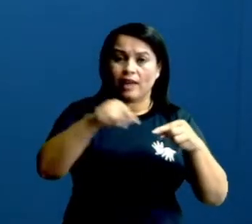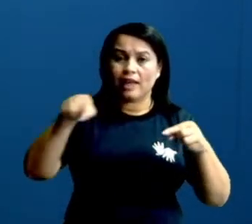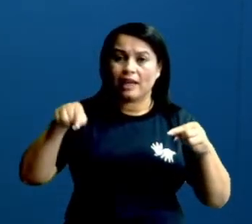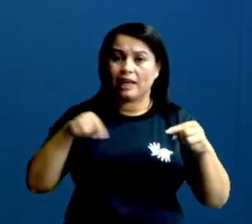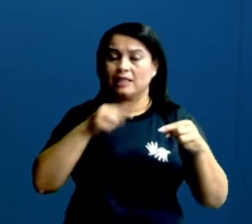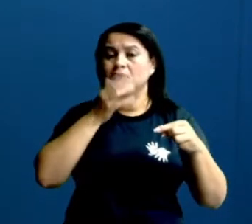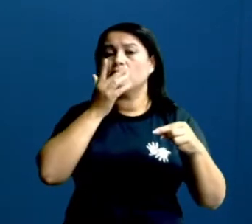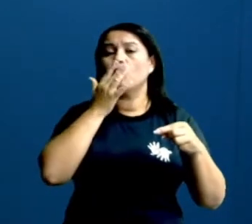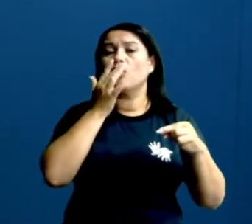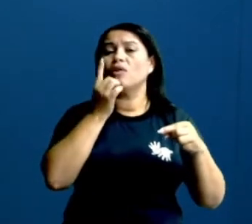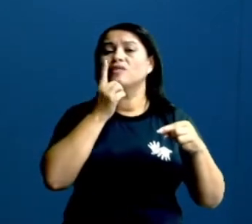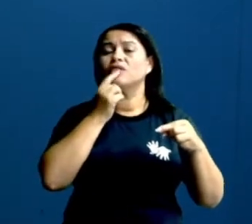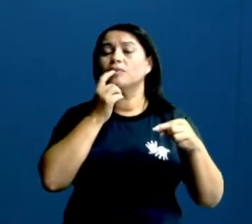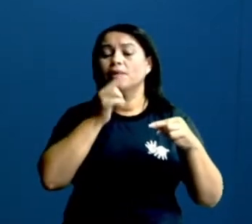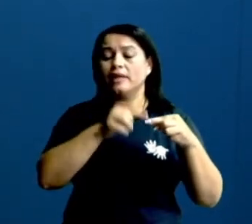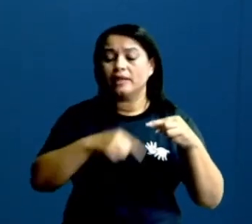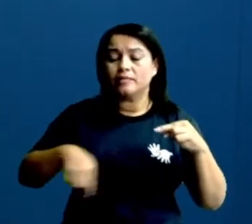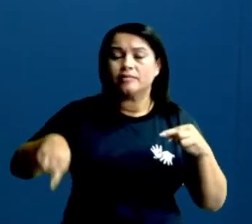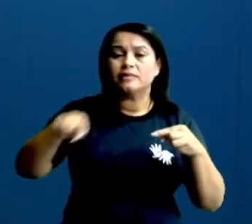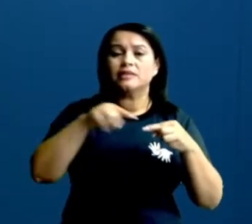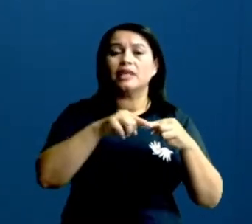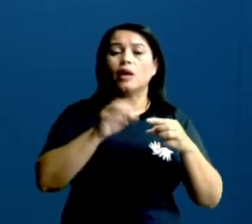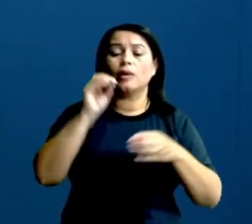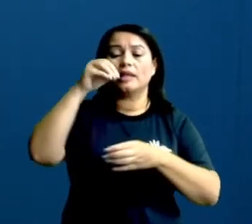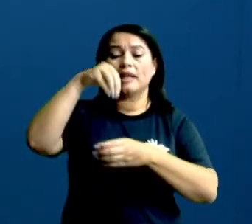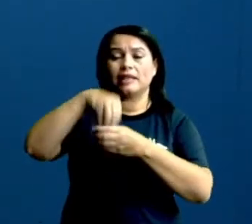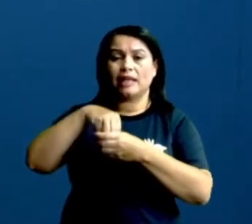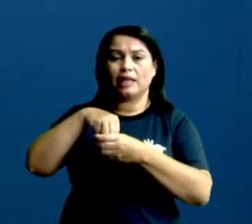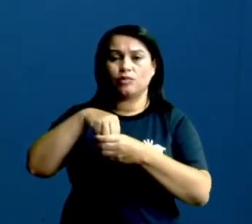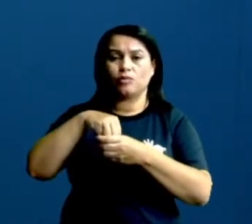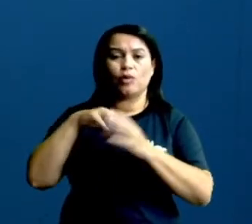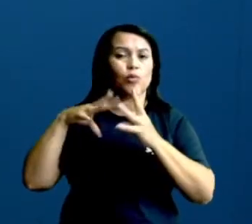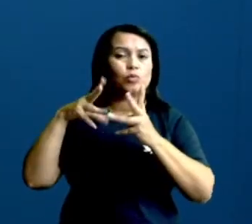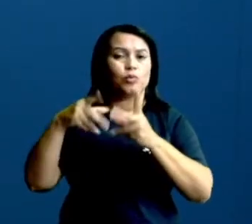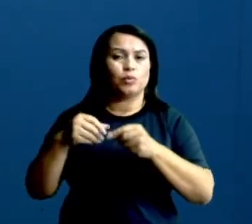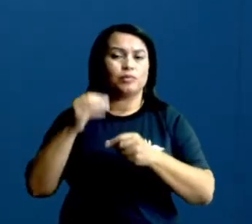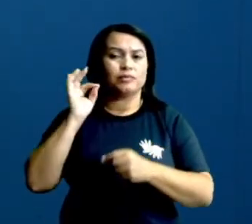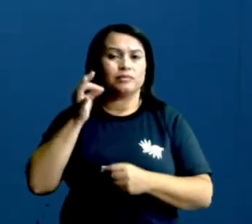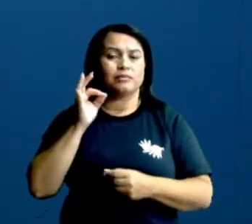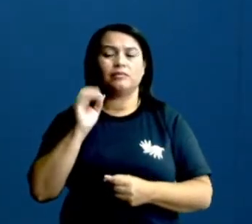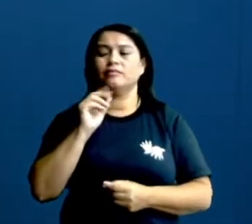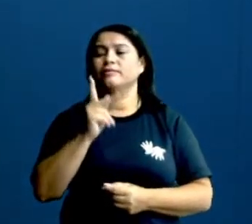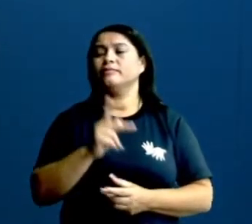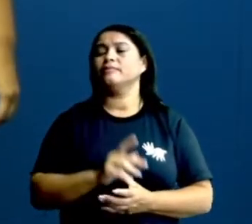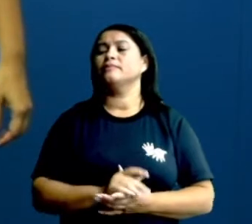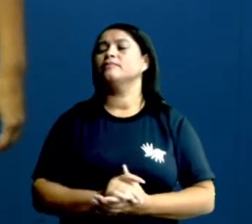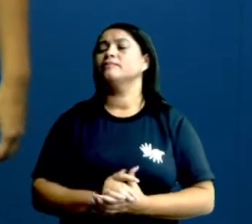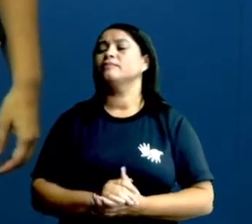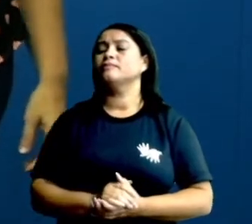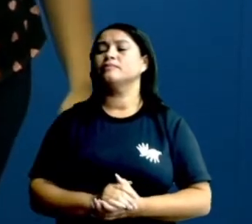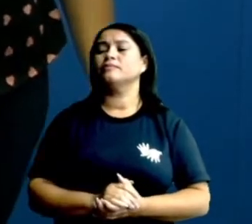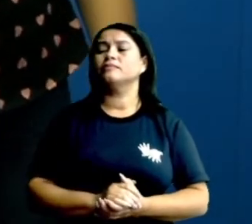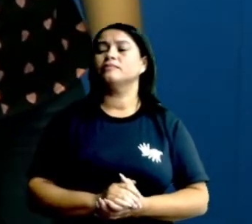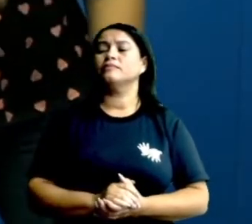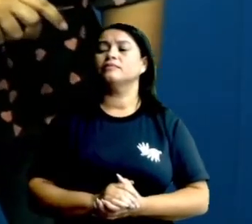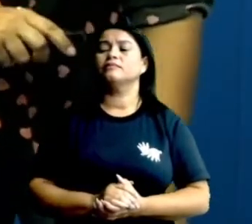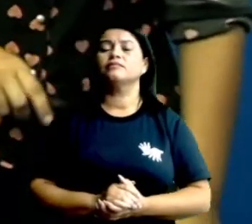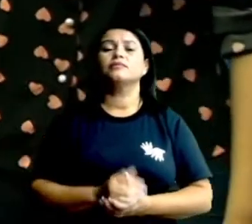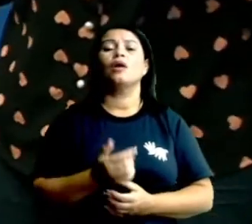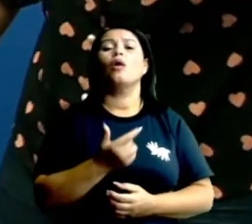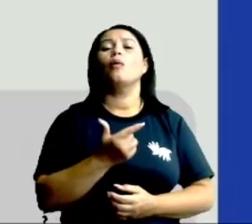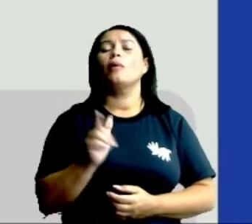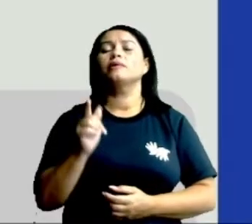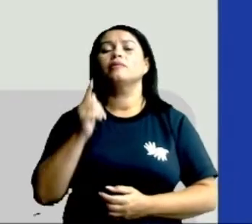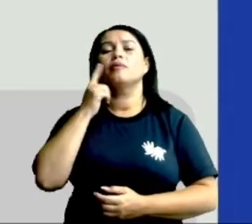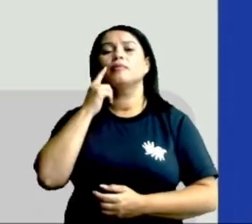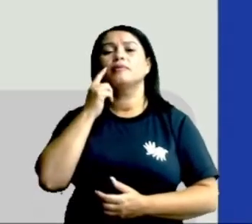nossa linha que fecha o círculo. E o círculo é o todo. Tá ok? Então, para o